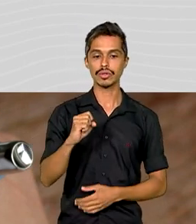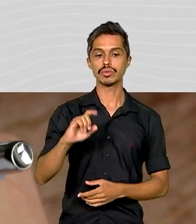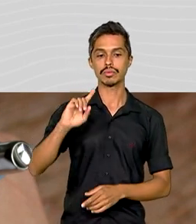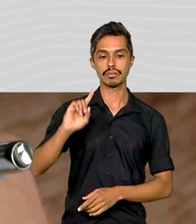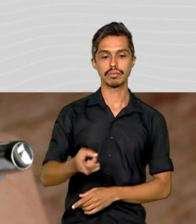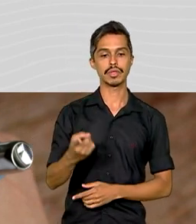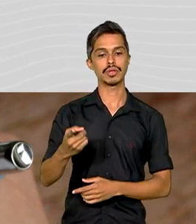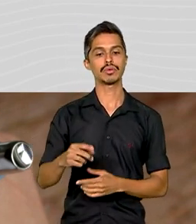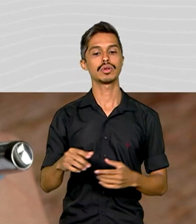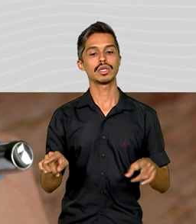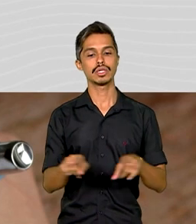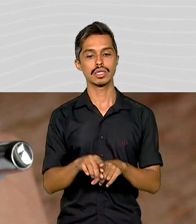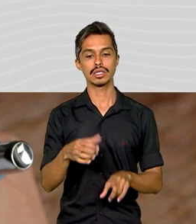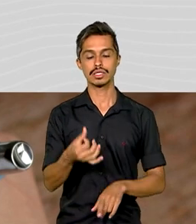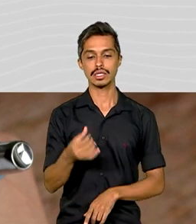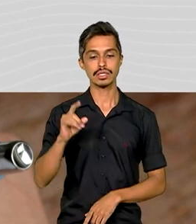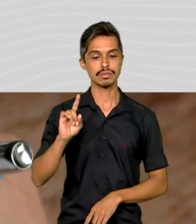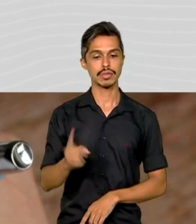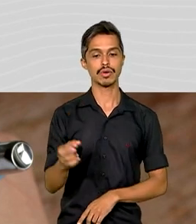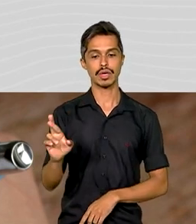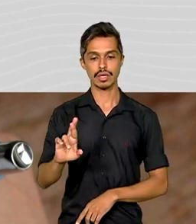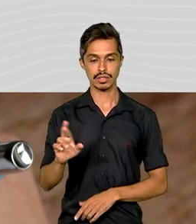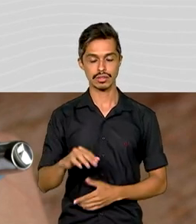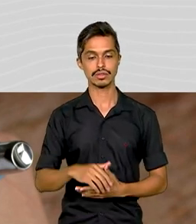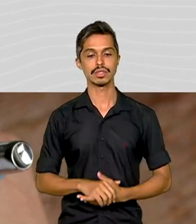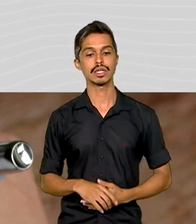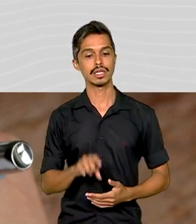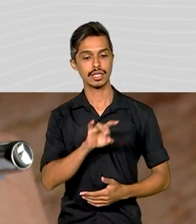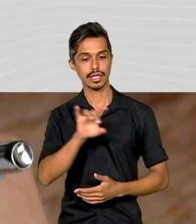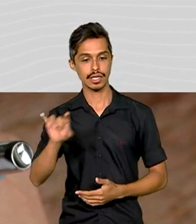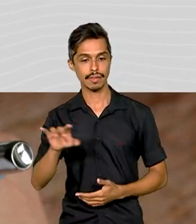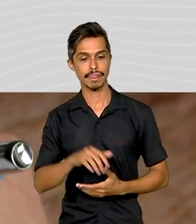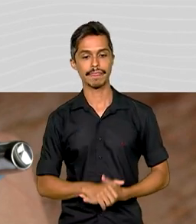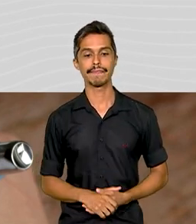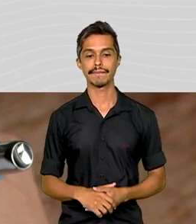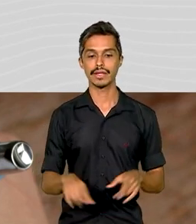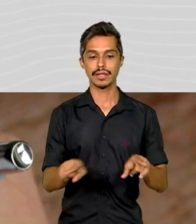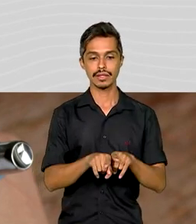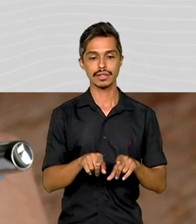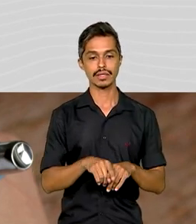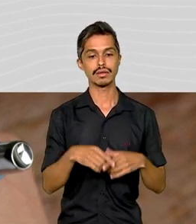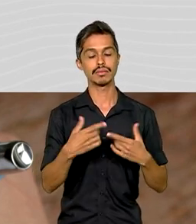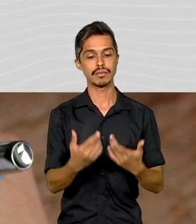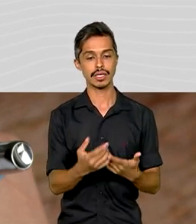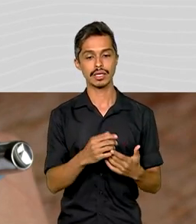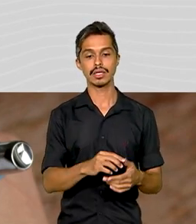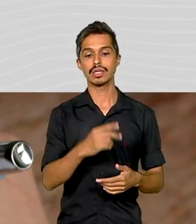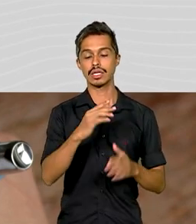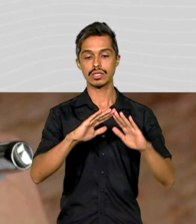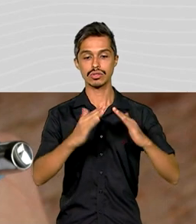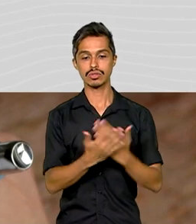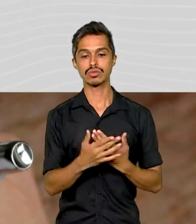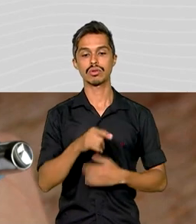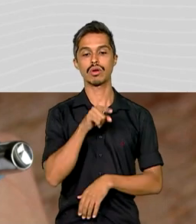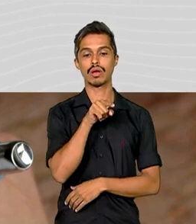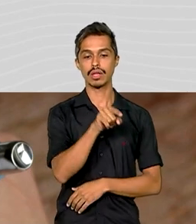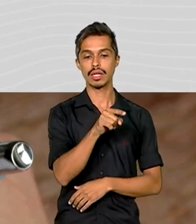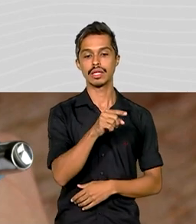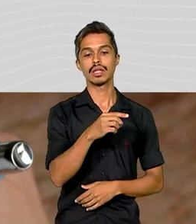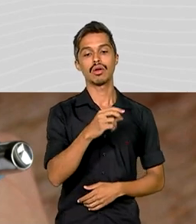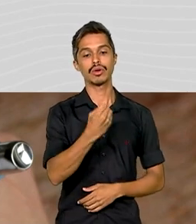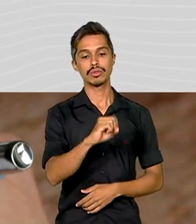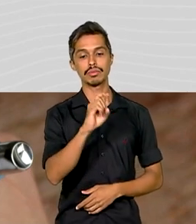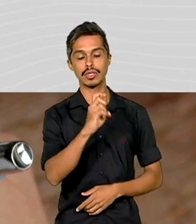,00 e R$.000,00, respectivamente. E suas escolas recebem R$ 8.500